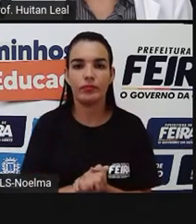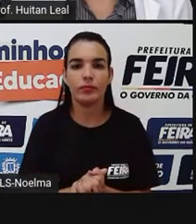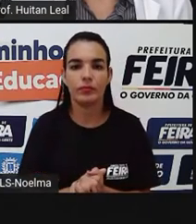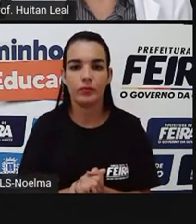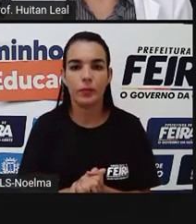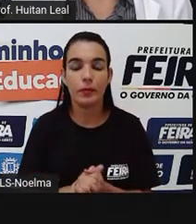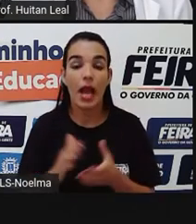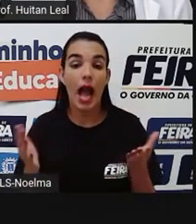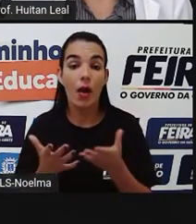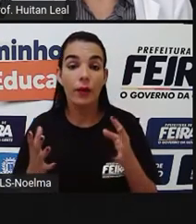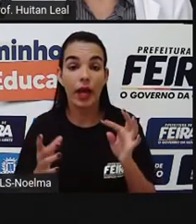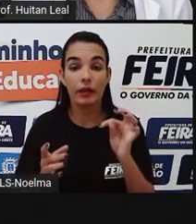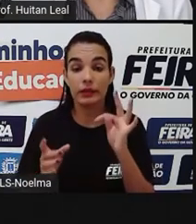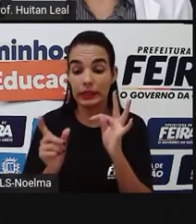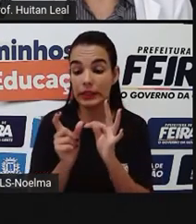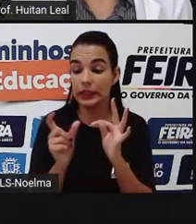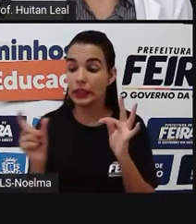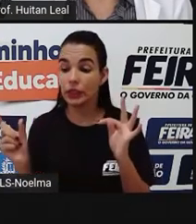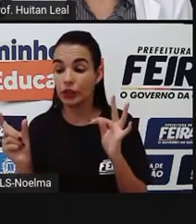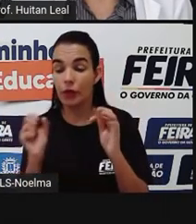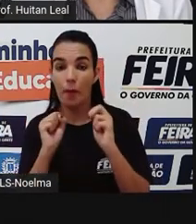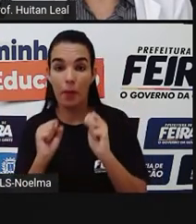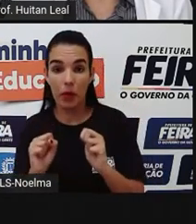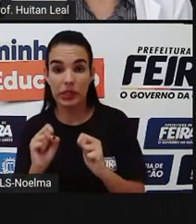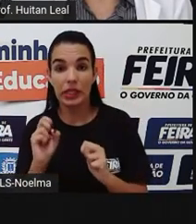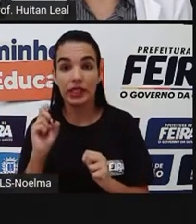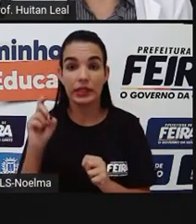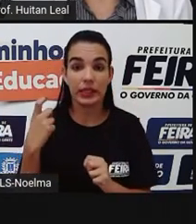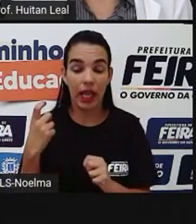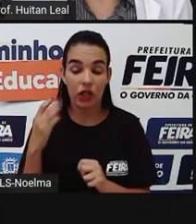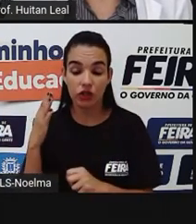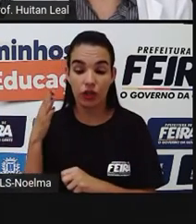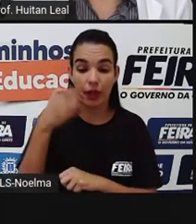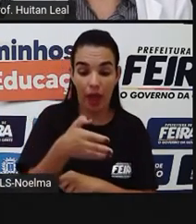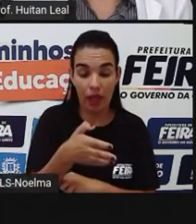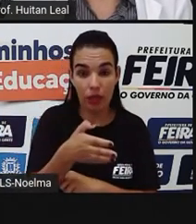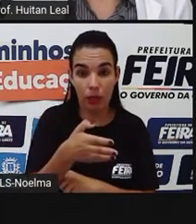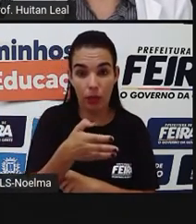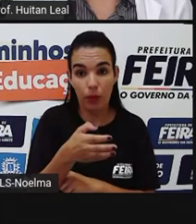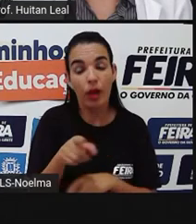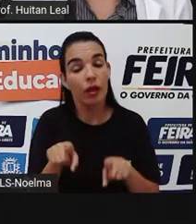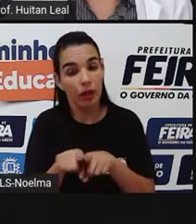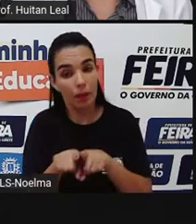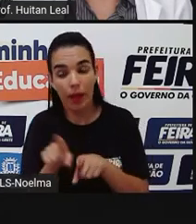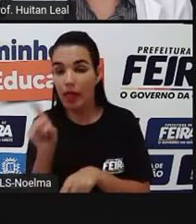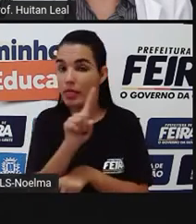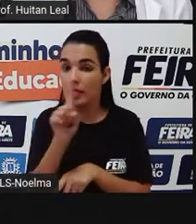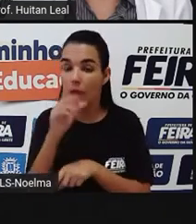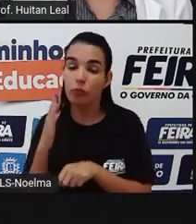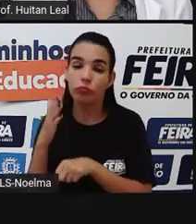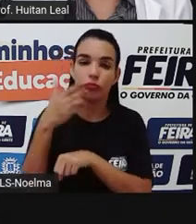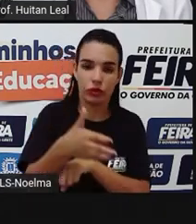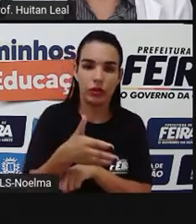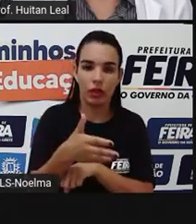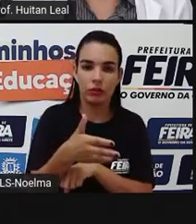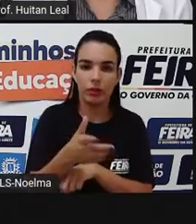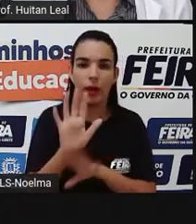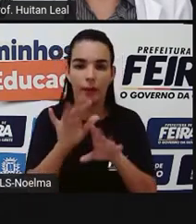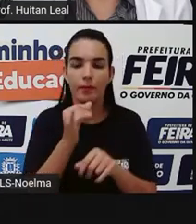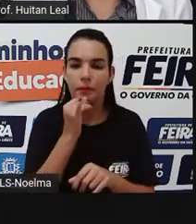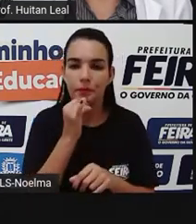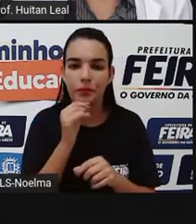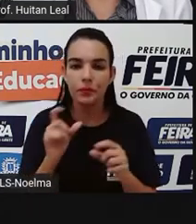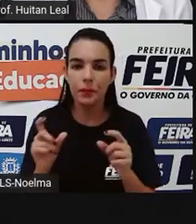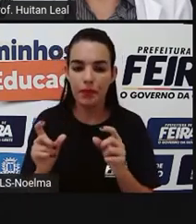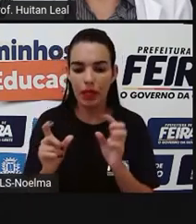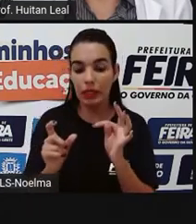Os transitivos podem ser diretos e indiretos também. Os verbos transitivos diretos e indiretos são aqueles